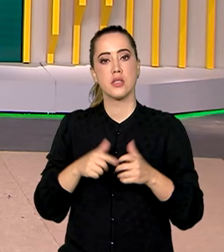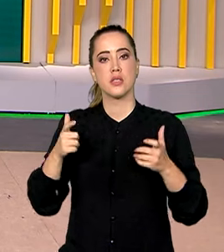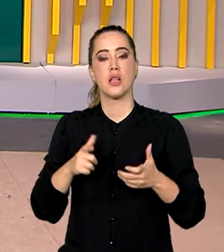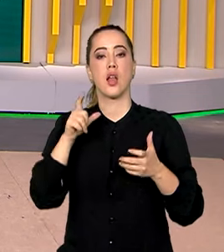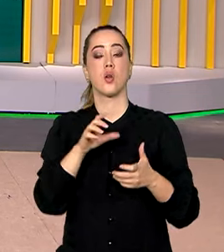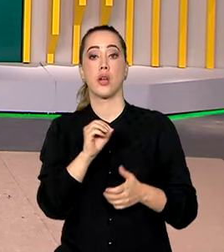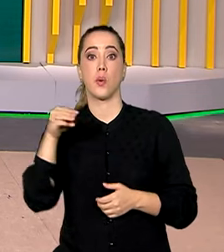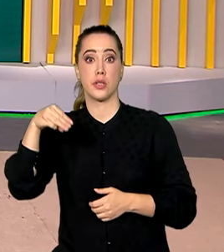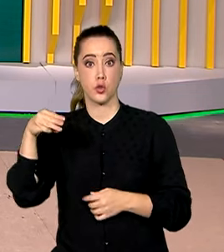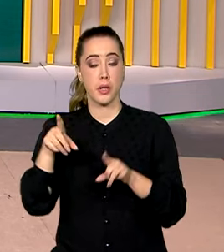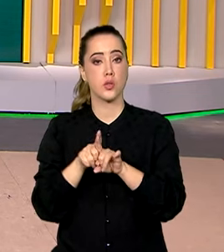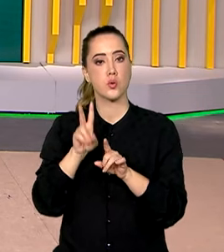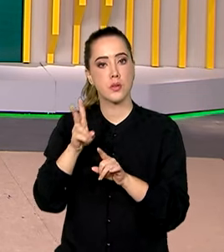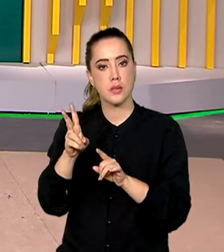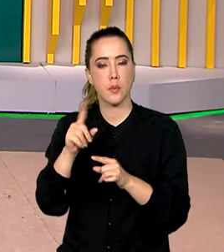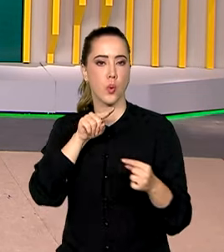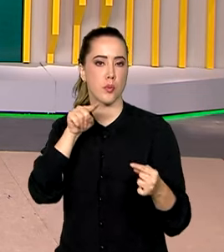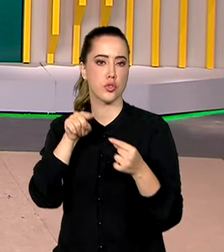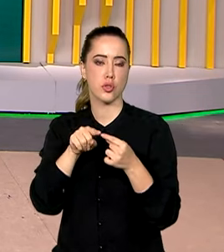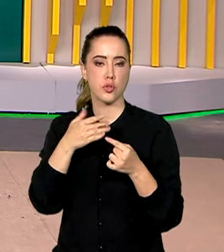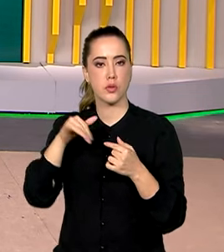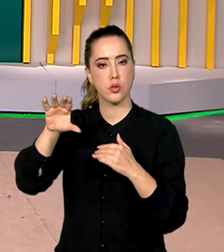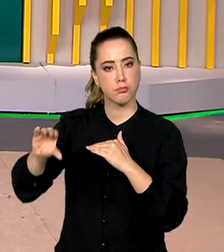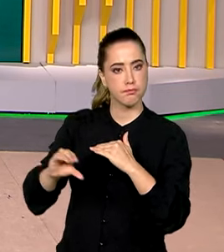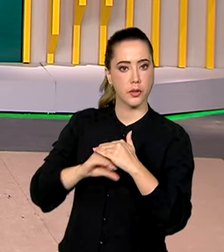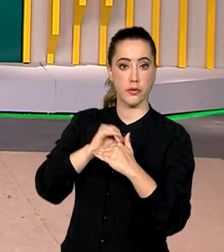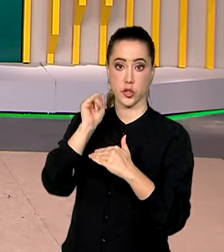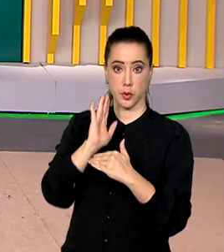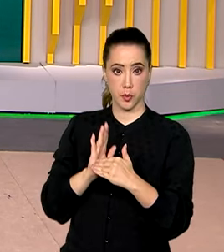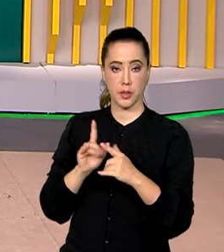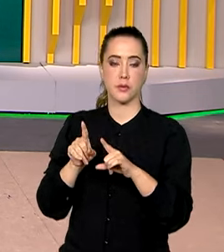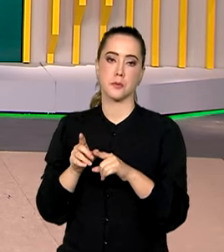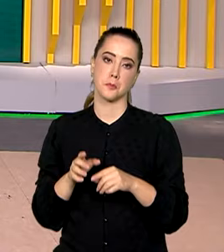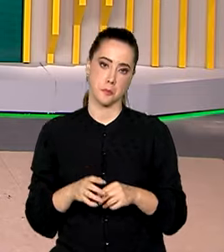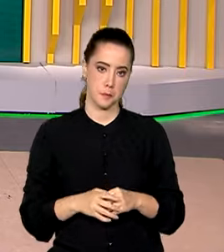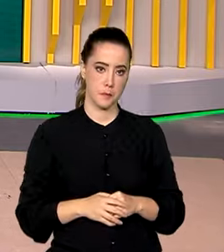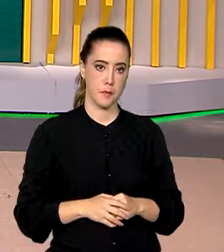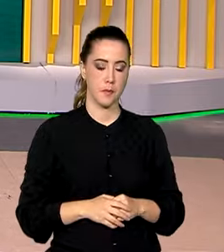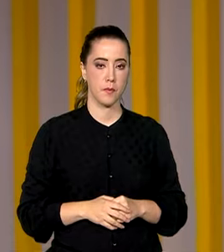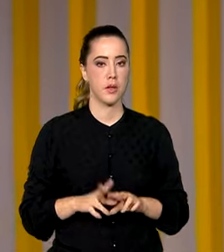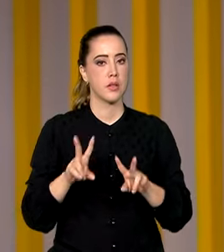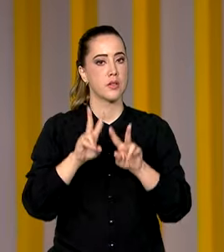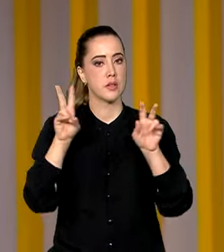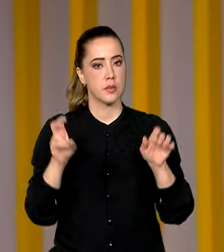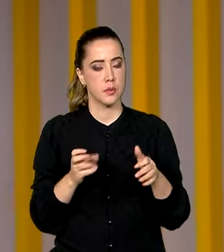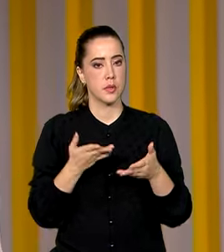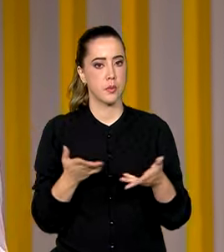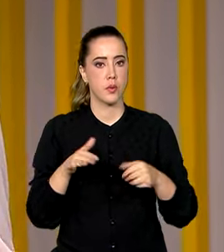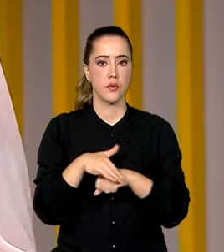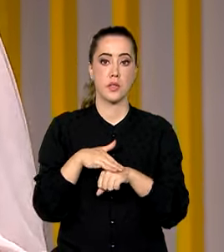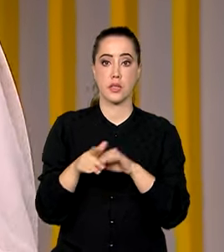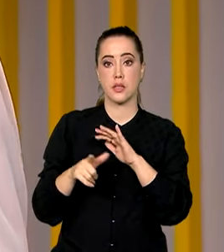pelo Oriente Médio, sempre com a meta de atrair investimentos e recursos para o país. E sobre o assunto,